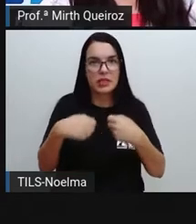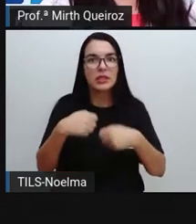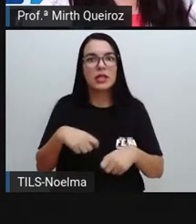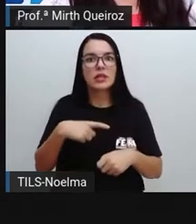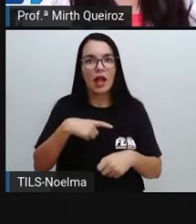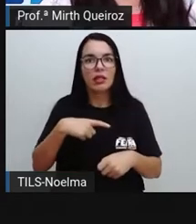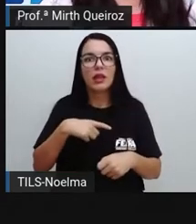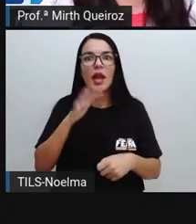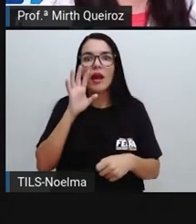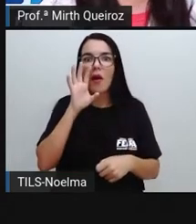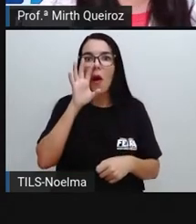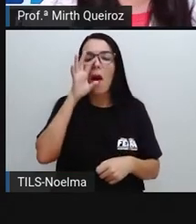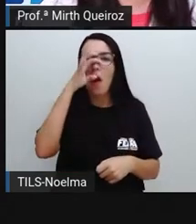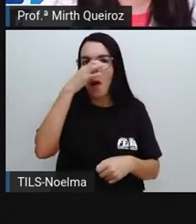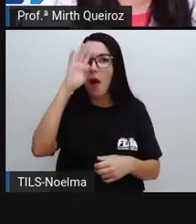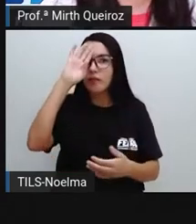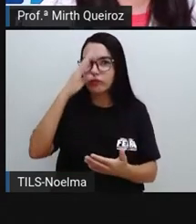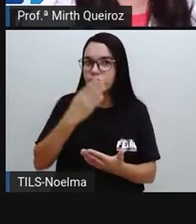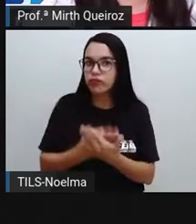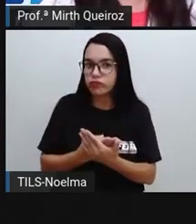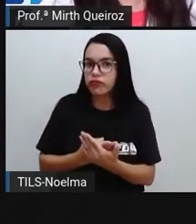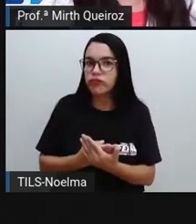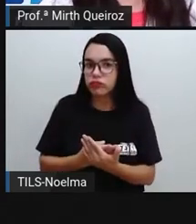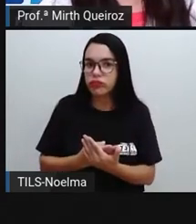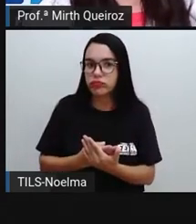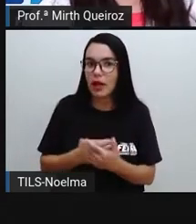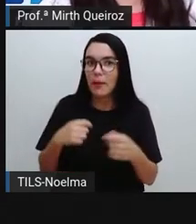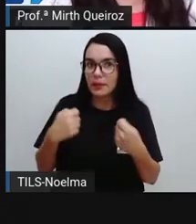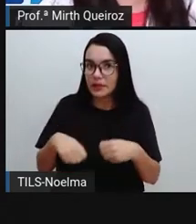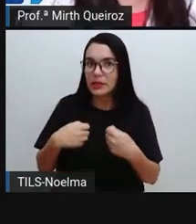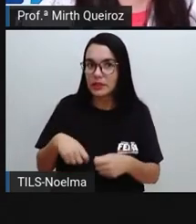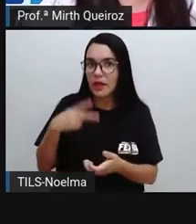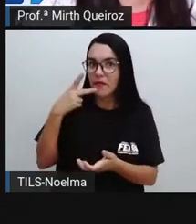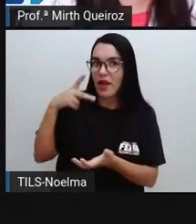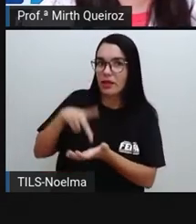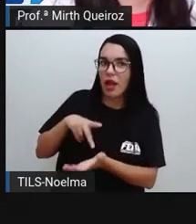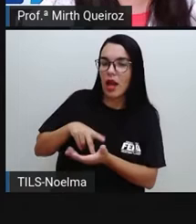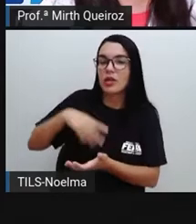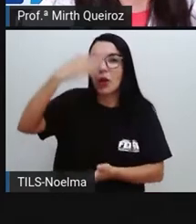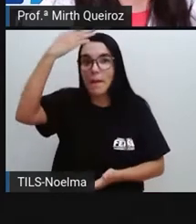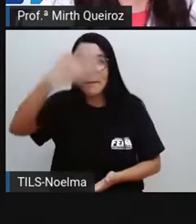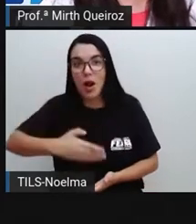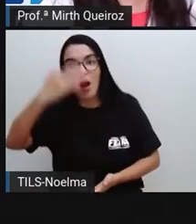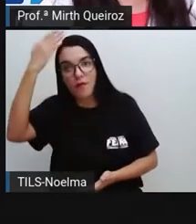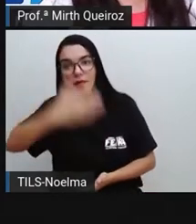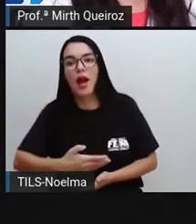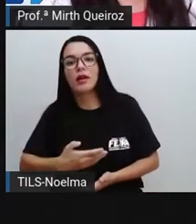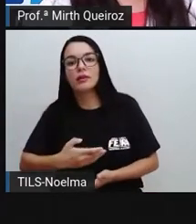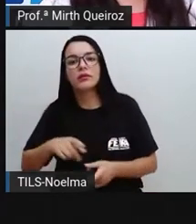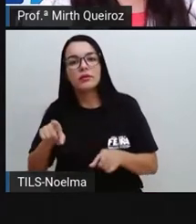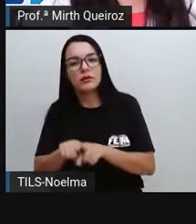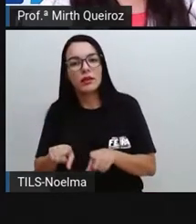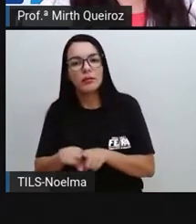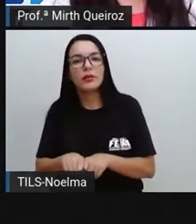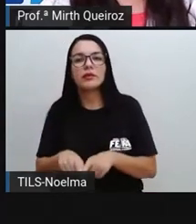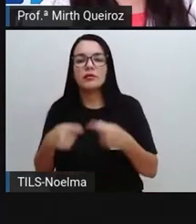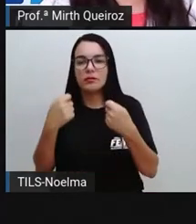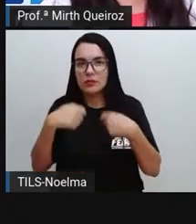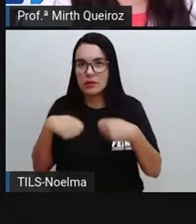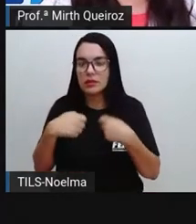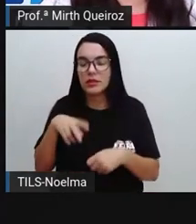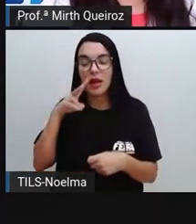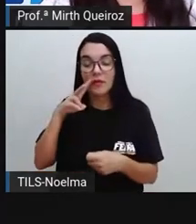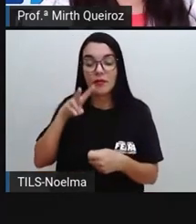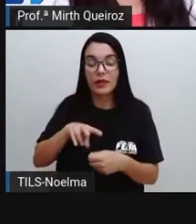fornecidas aí de fontes confiáveis, notáveis, autorizadas, e que sejam devidamente